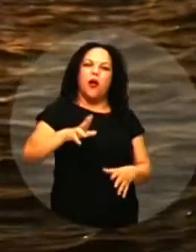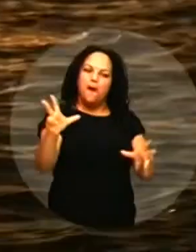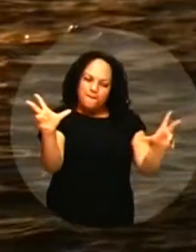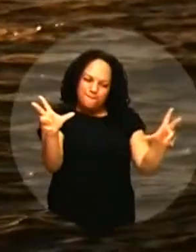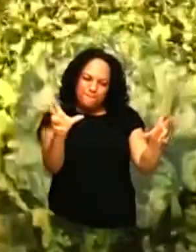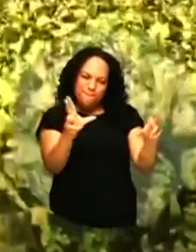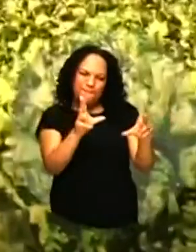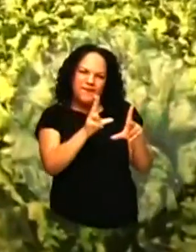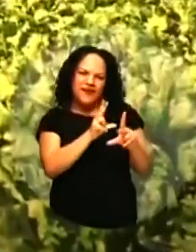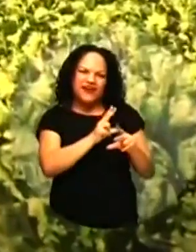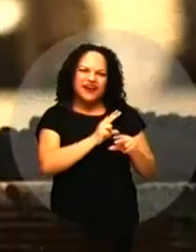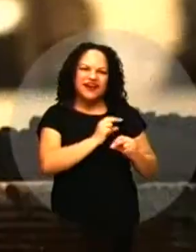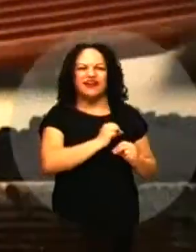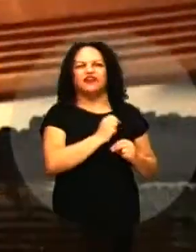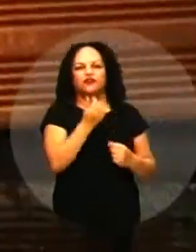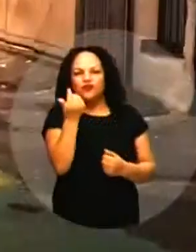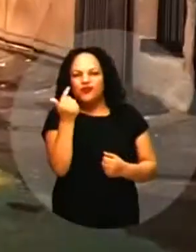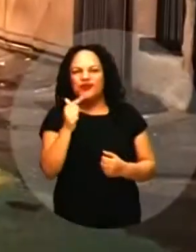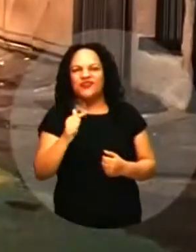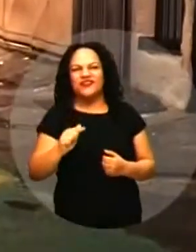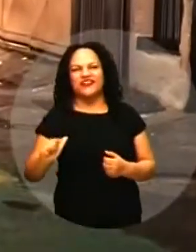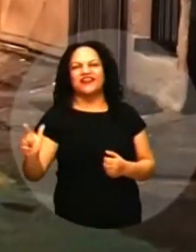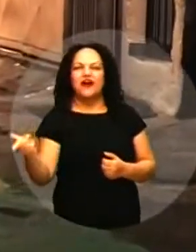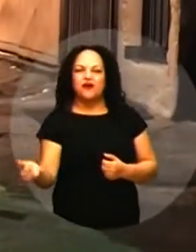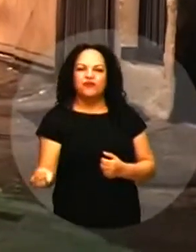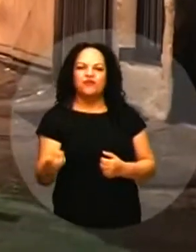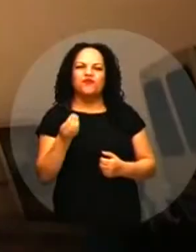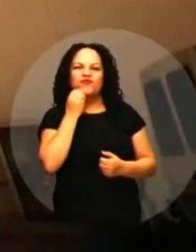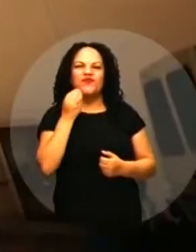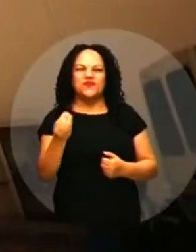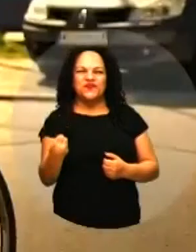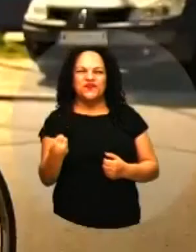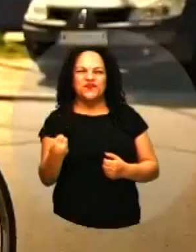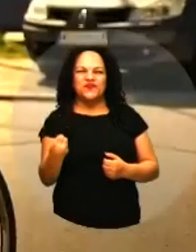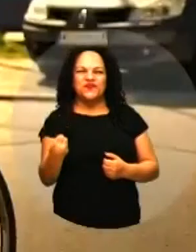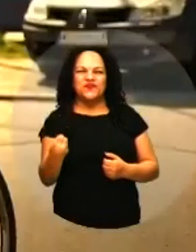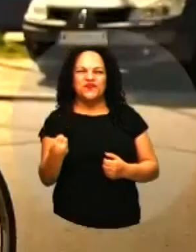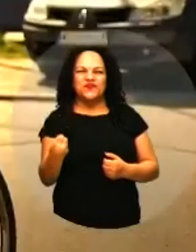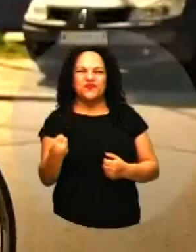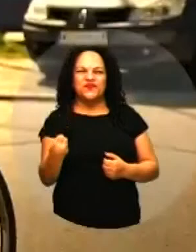merece Outra vez O Fortuny